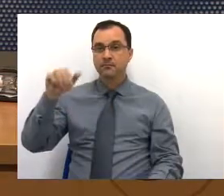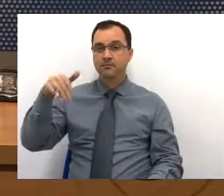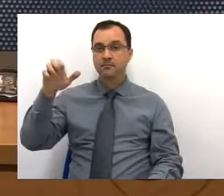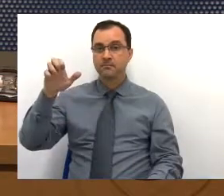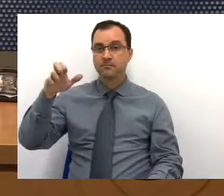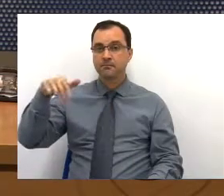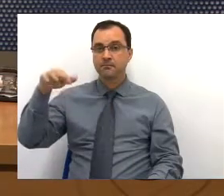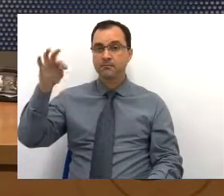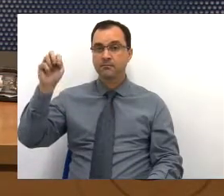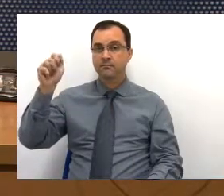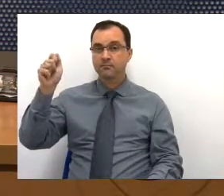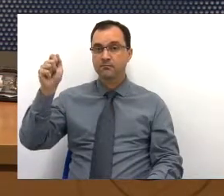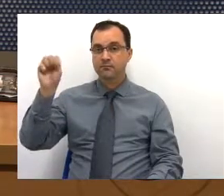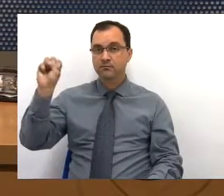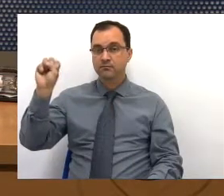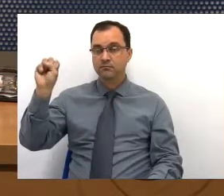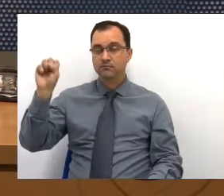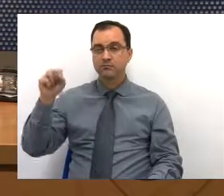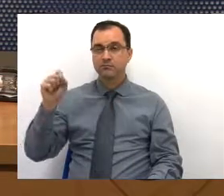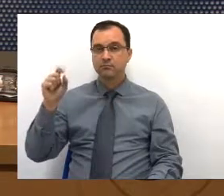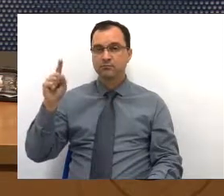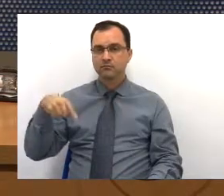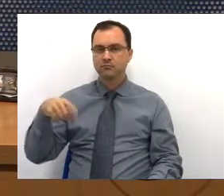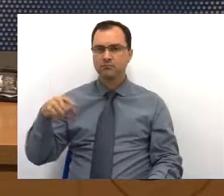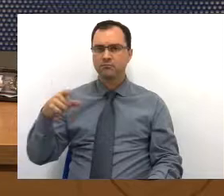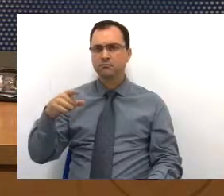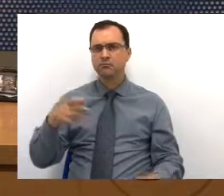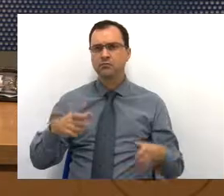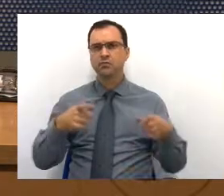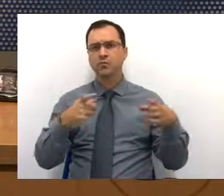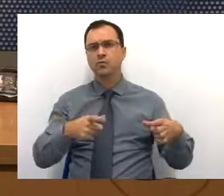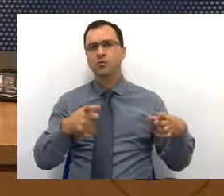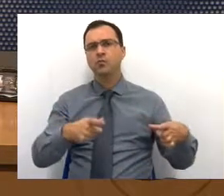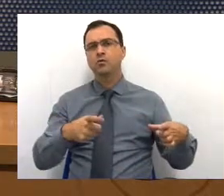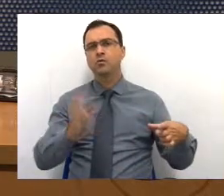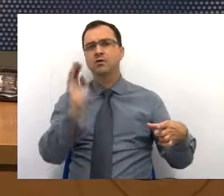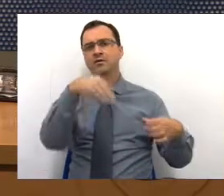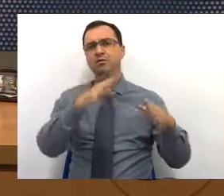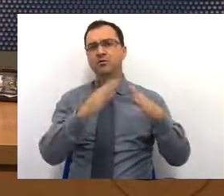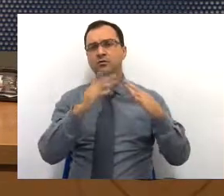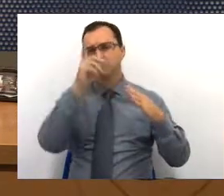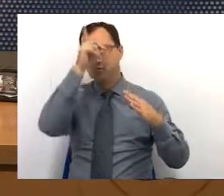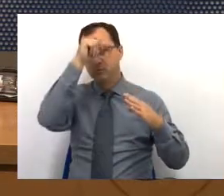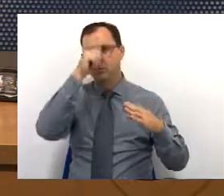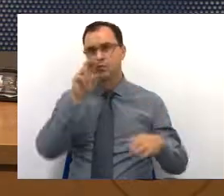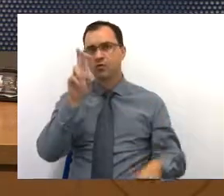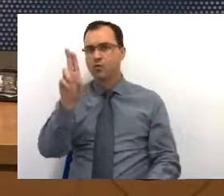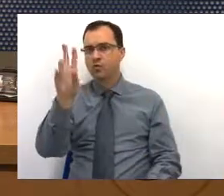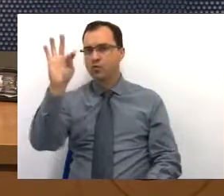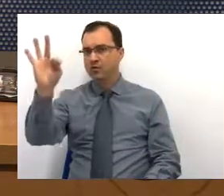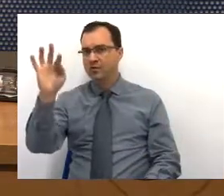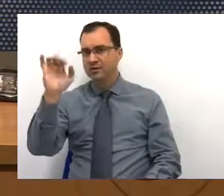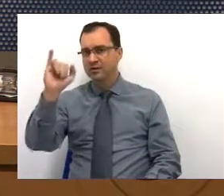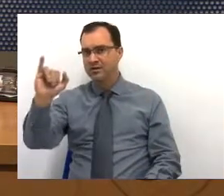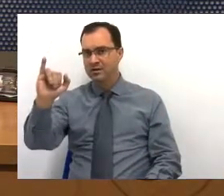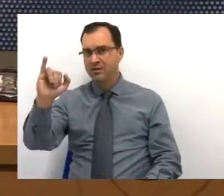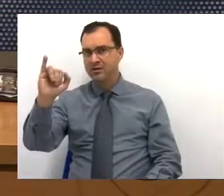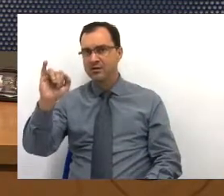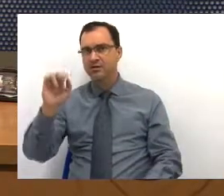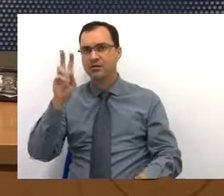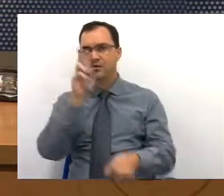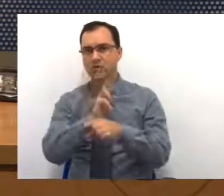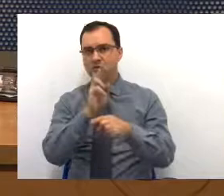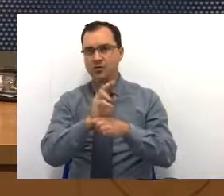uma ala com UTI pediátrica e